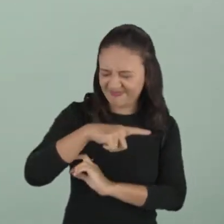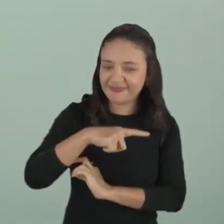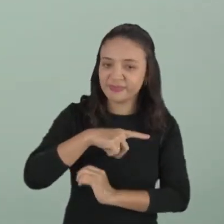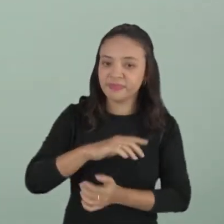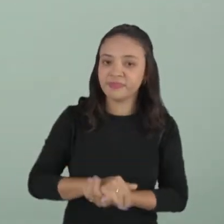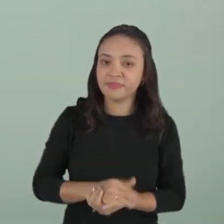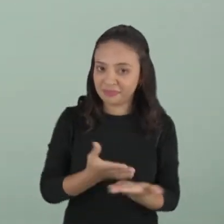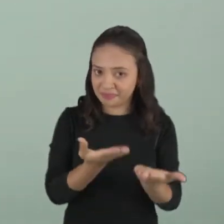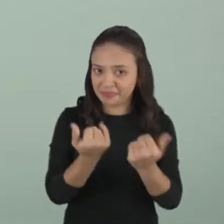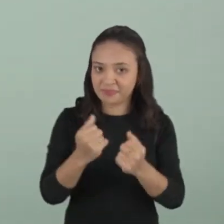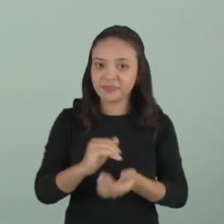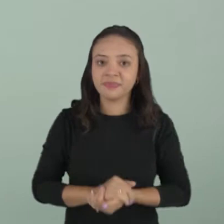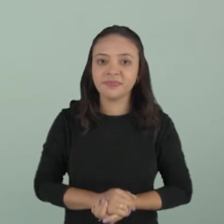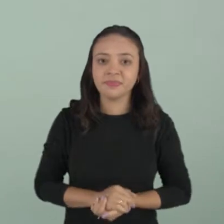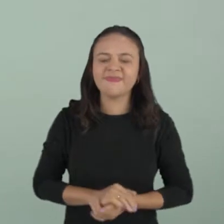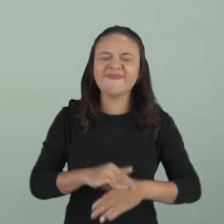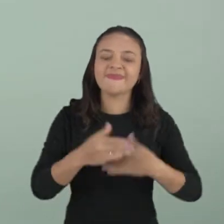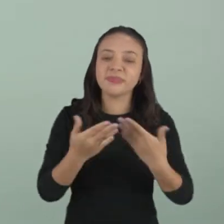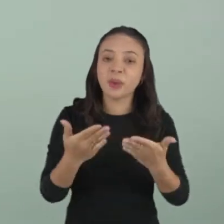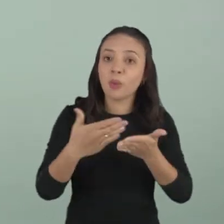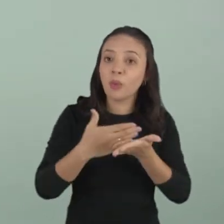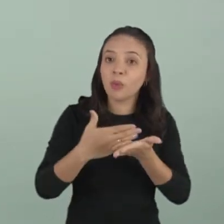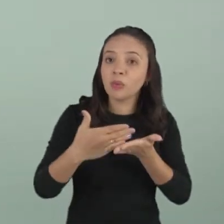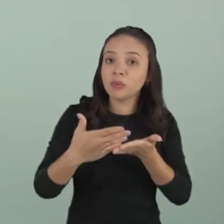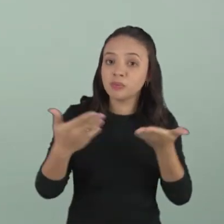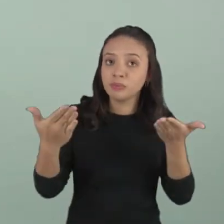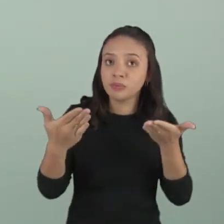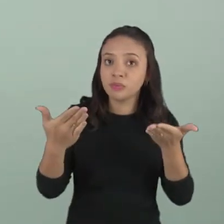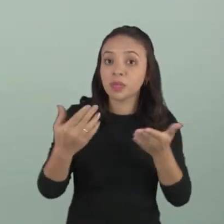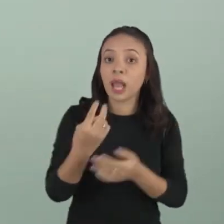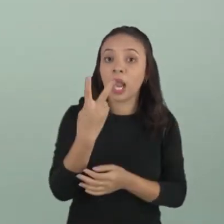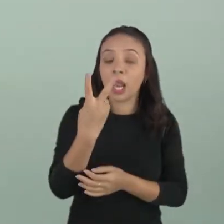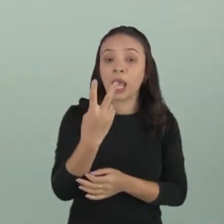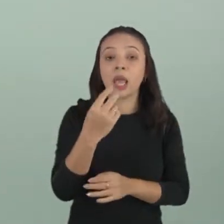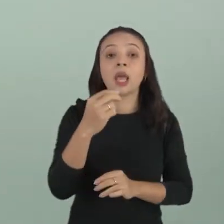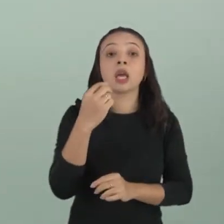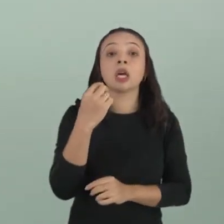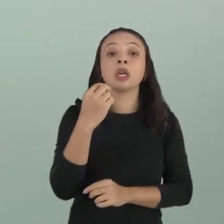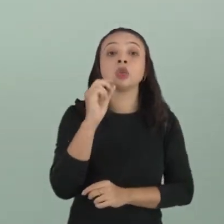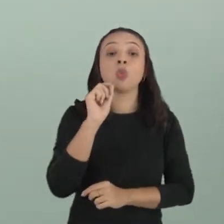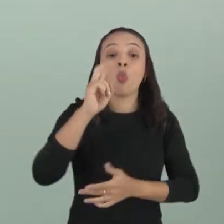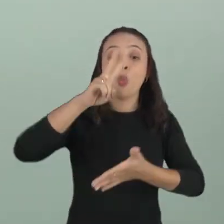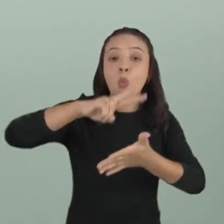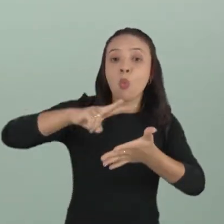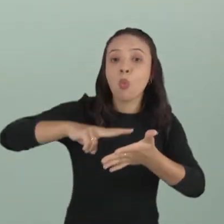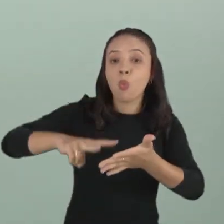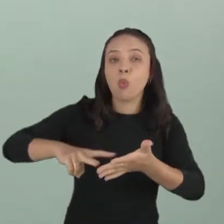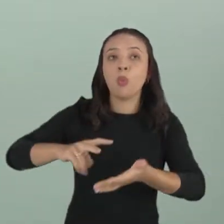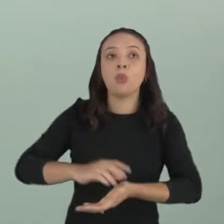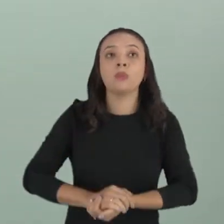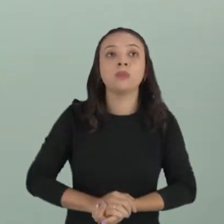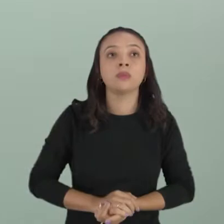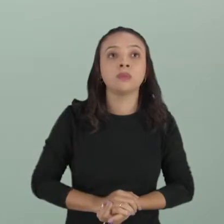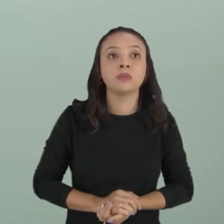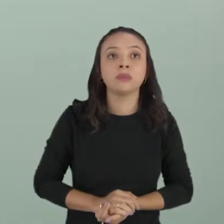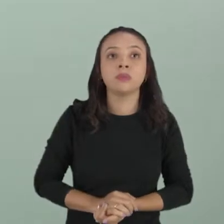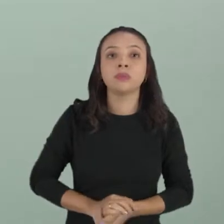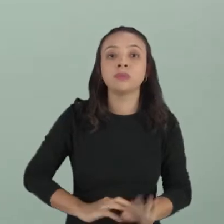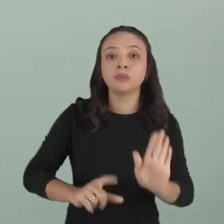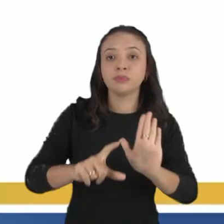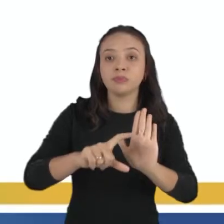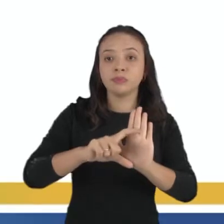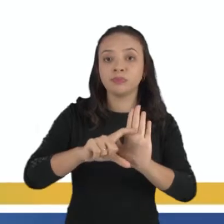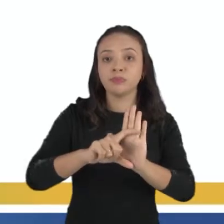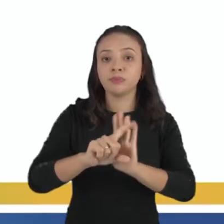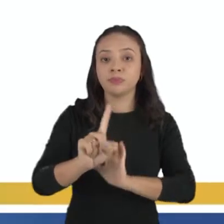tem. Vamos lá? E para a gente iniciar a aula, vamos ler dois trechos. Acompanhem. Vamos ler